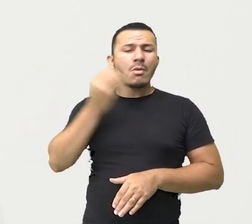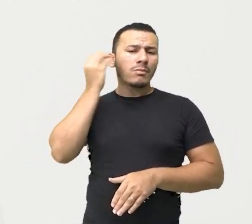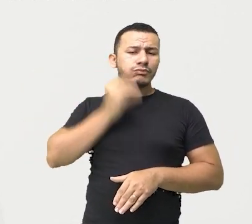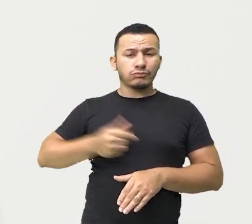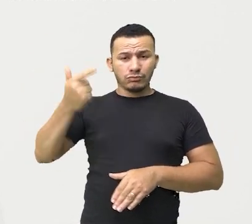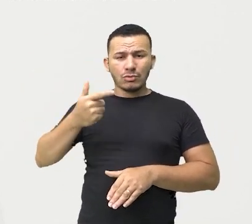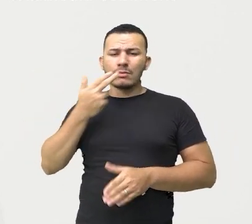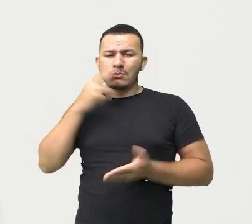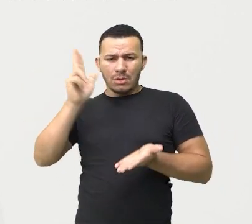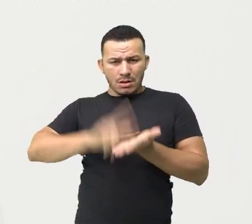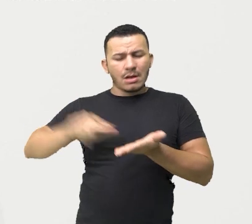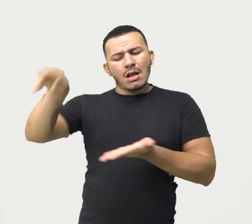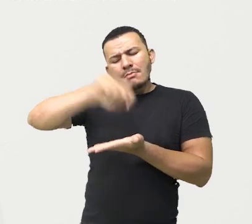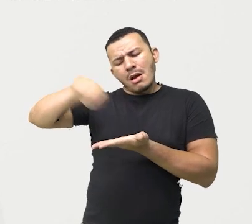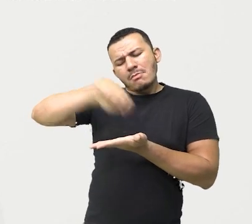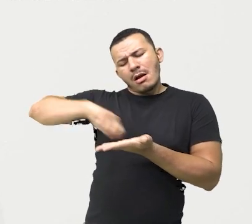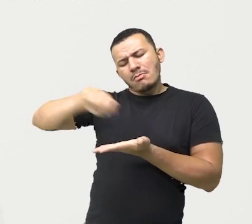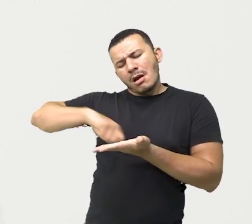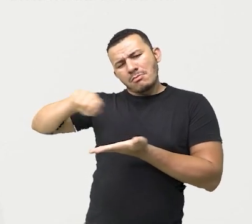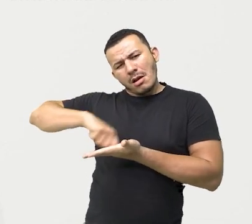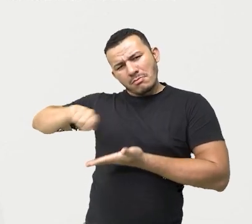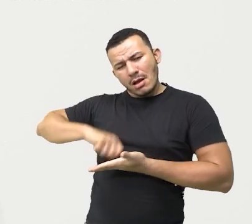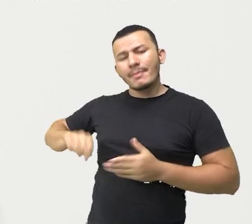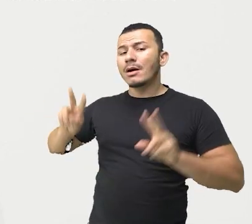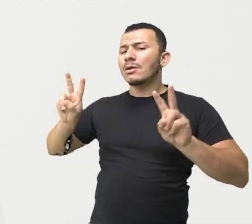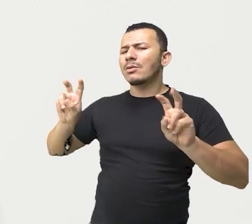brasileiros, na qual ele dizia,